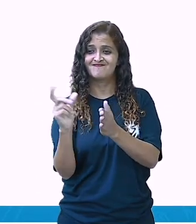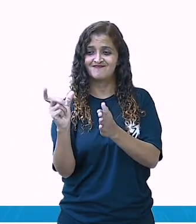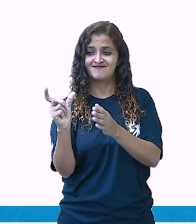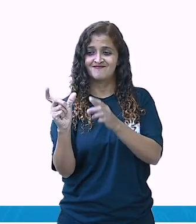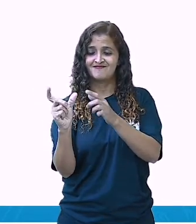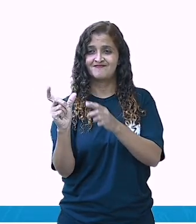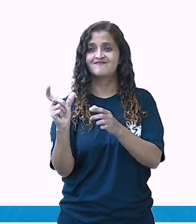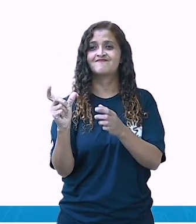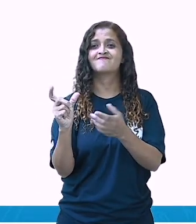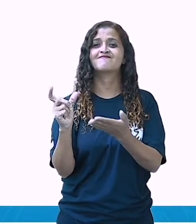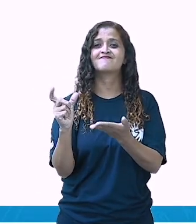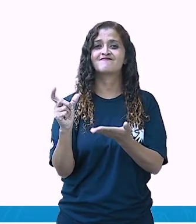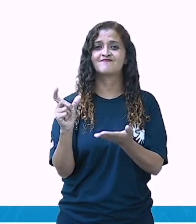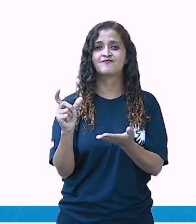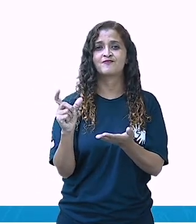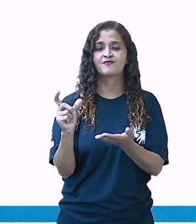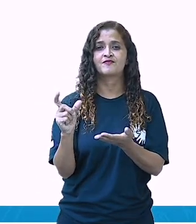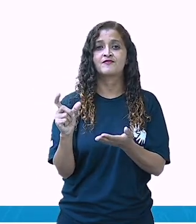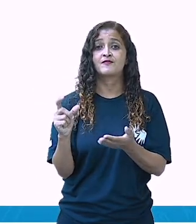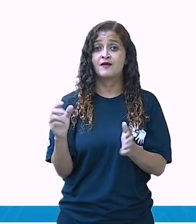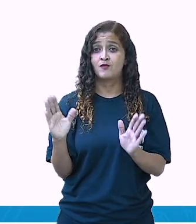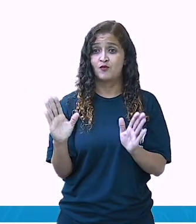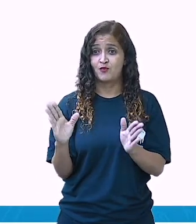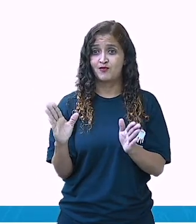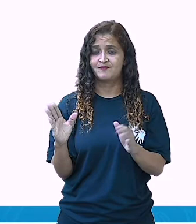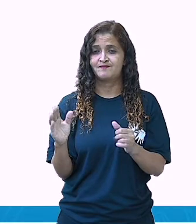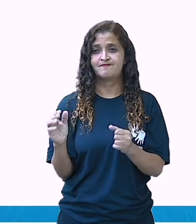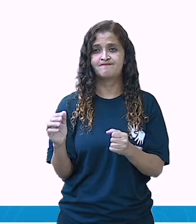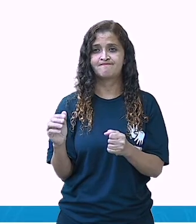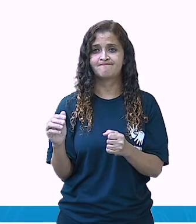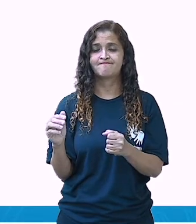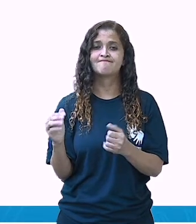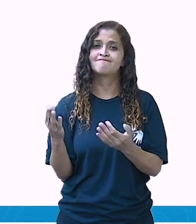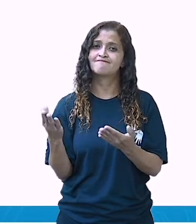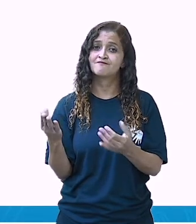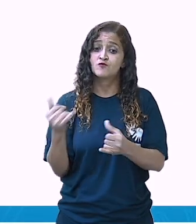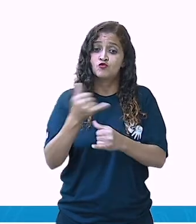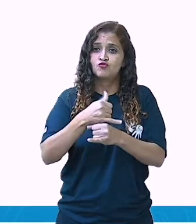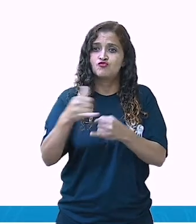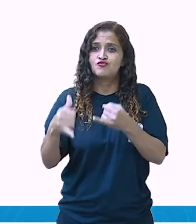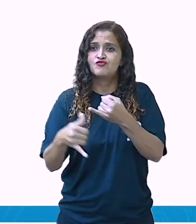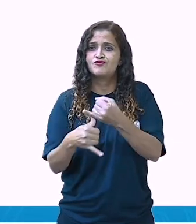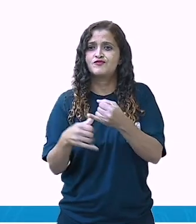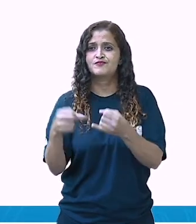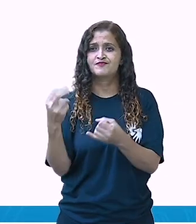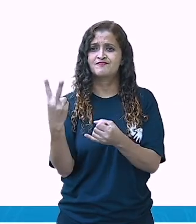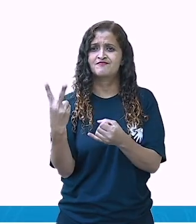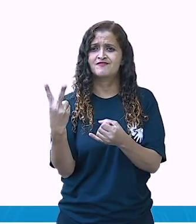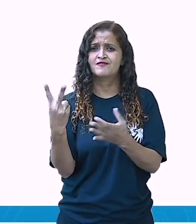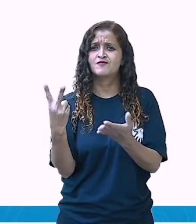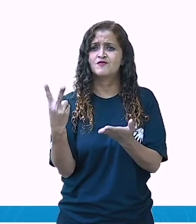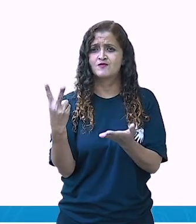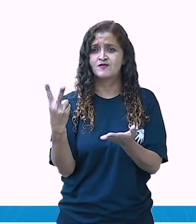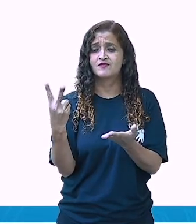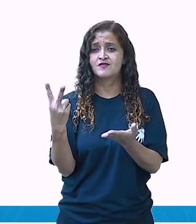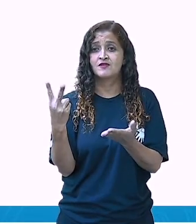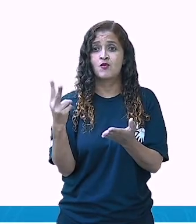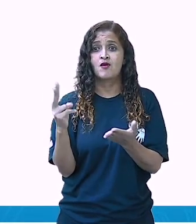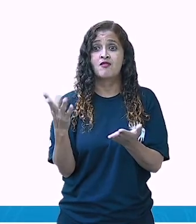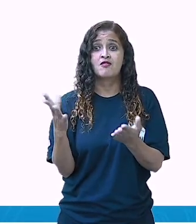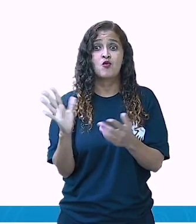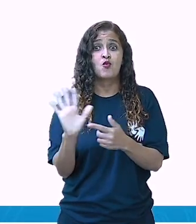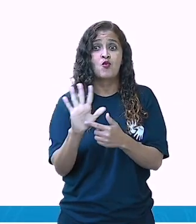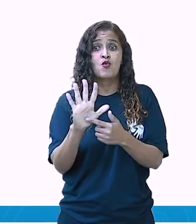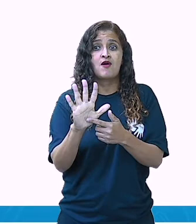Ovos verdes e azuis no ninho. Lembra que tem no poema? Dois adjetivos. Adjetivos, gente, é quando a gente